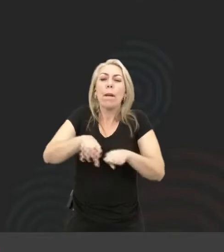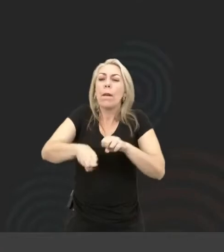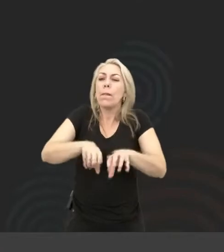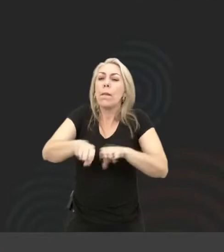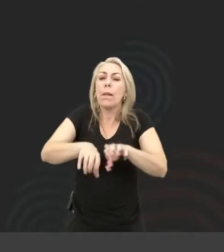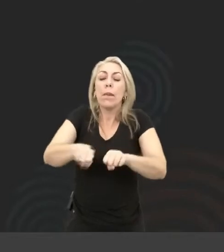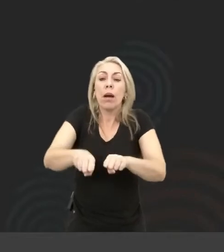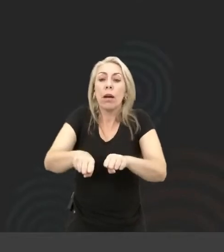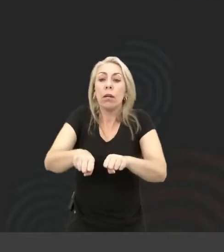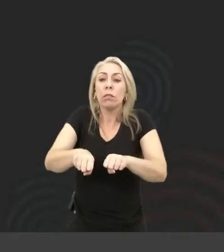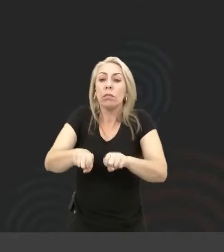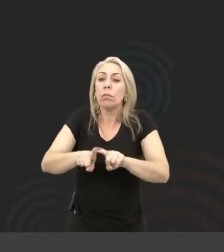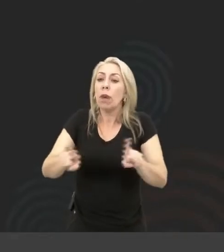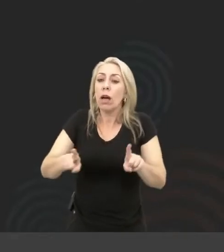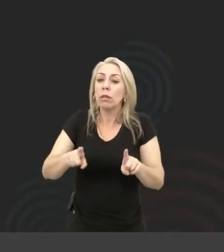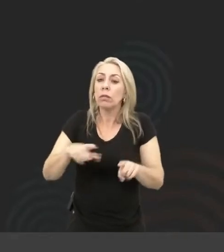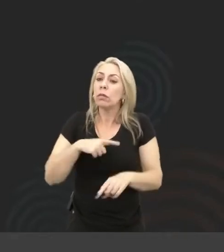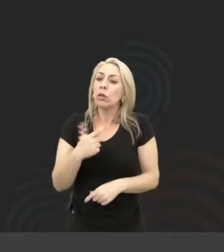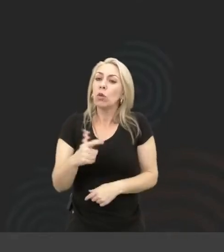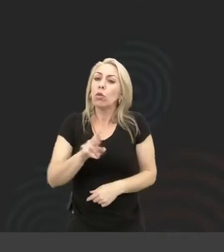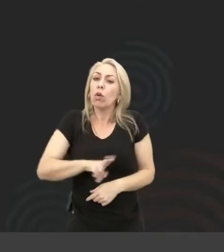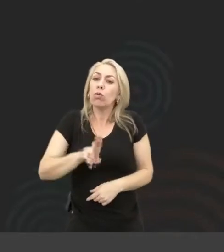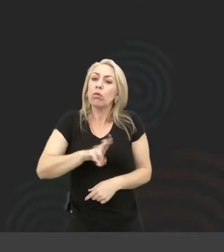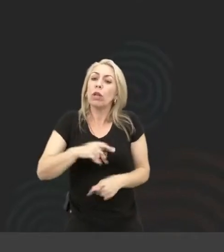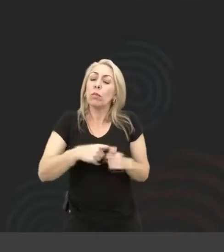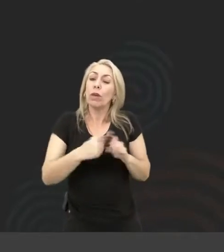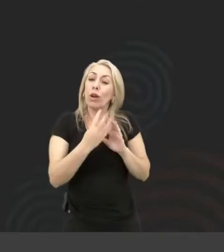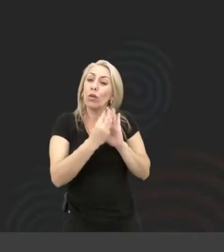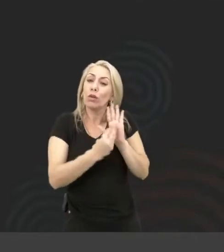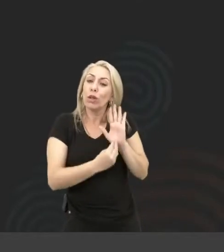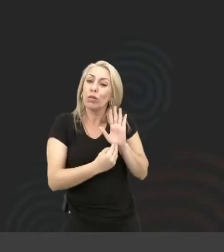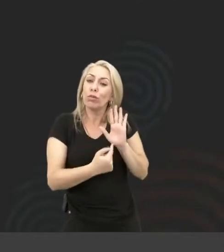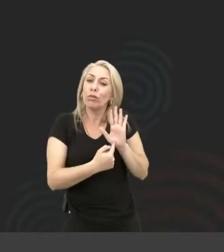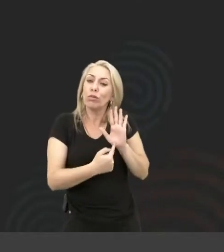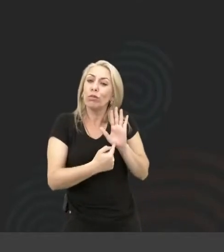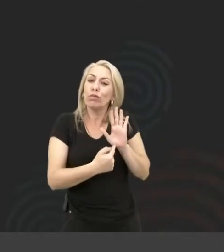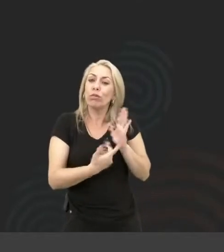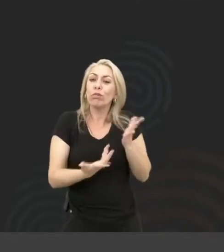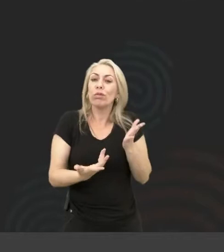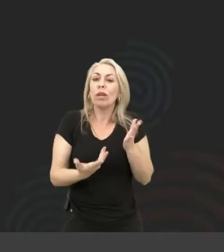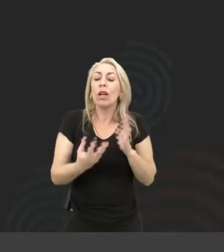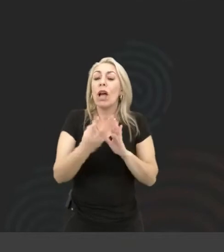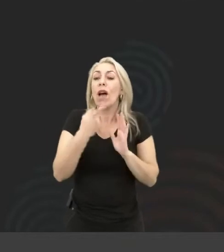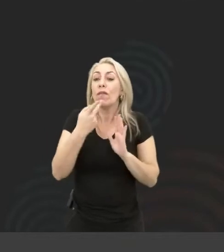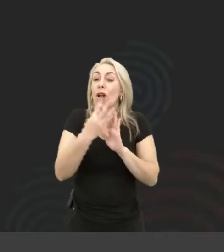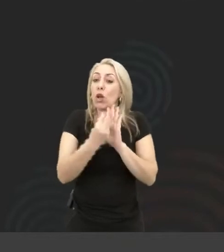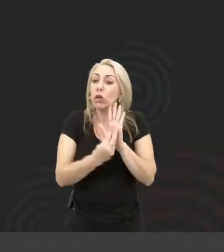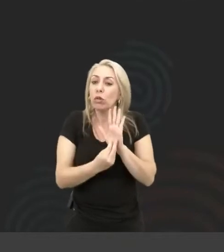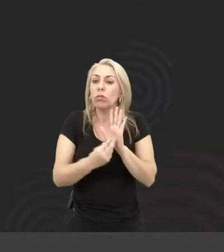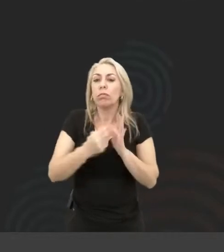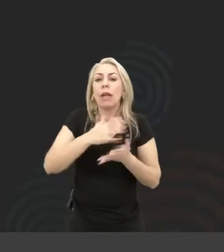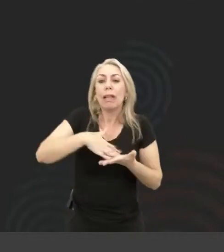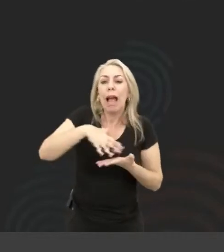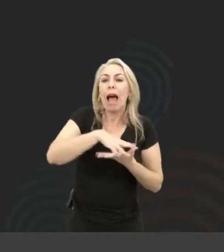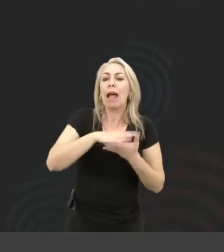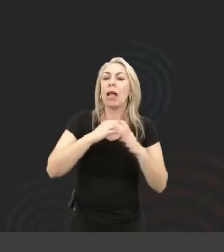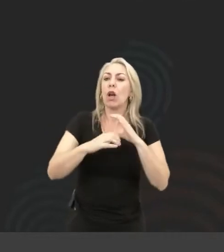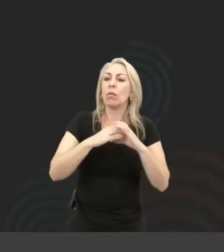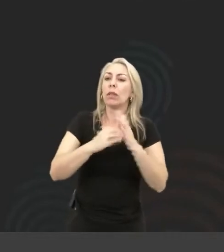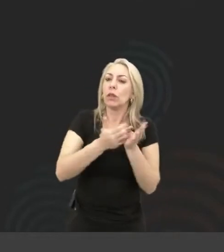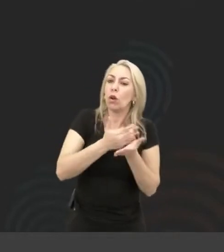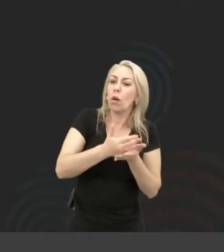está consumindo, porque os conteúdos... E aí eu falo conteúdo porque está desde a área da comunicação,